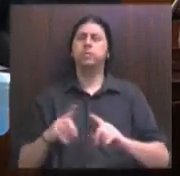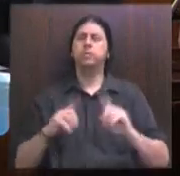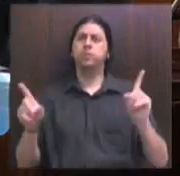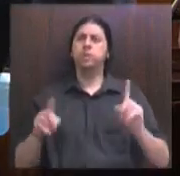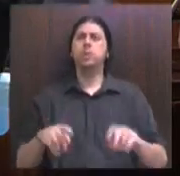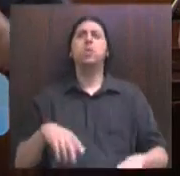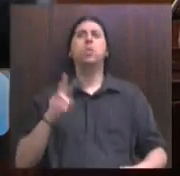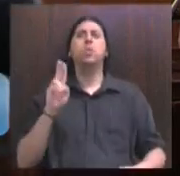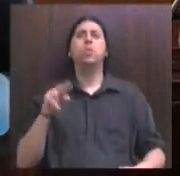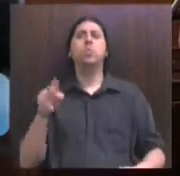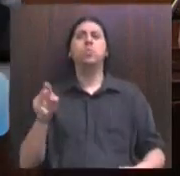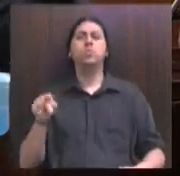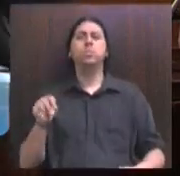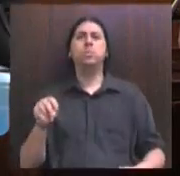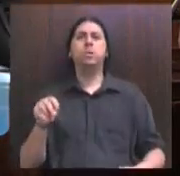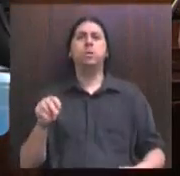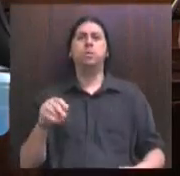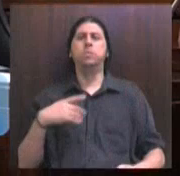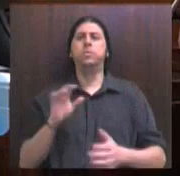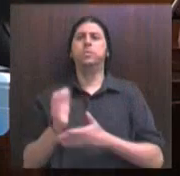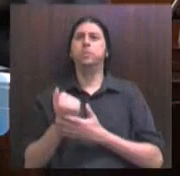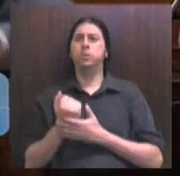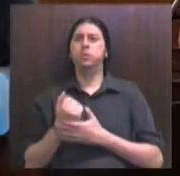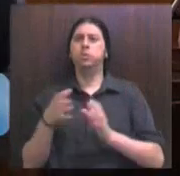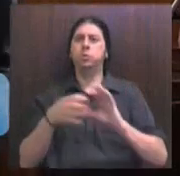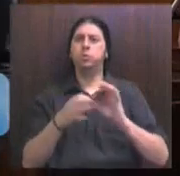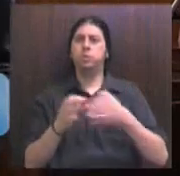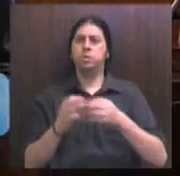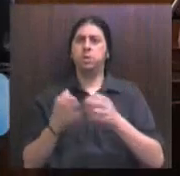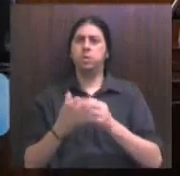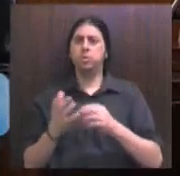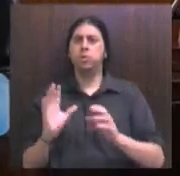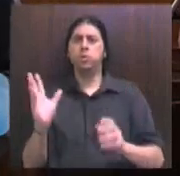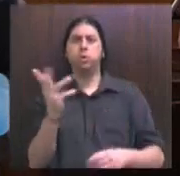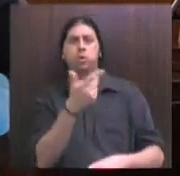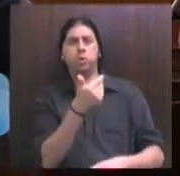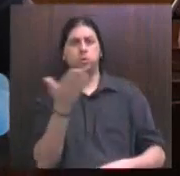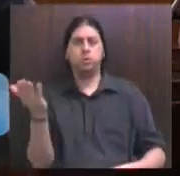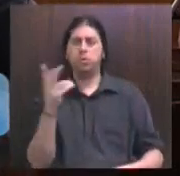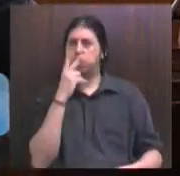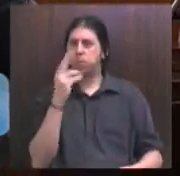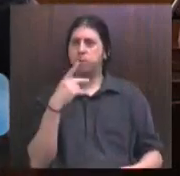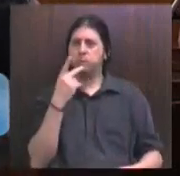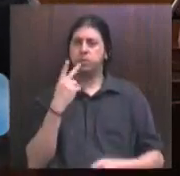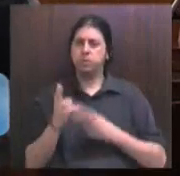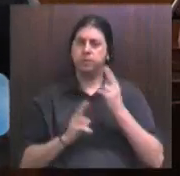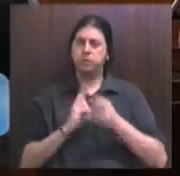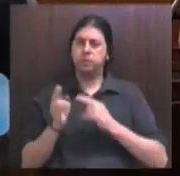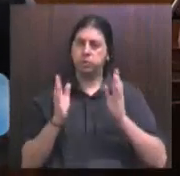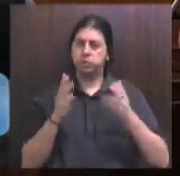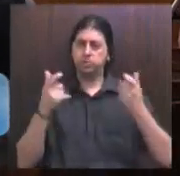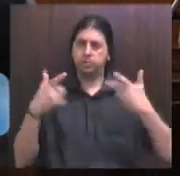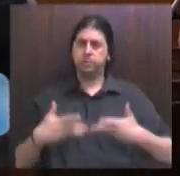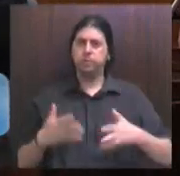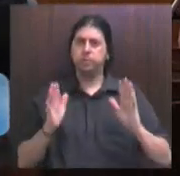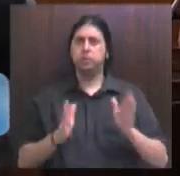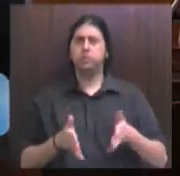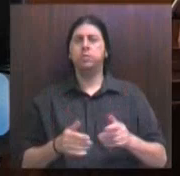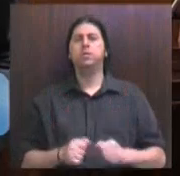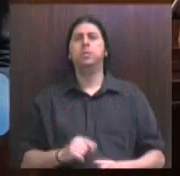nunca deixou também de defender o seu associado, como V. Exª acabou de referir aqui. Porque